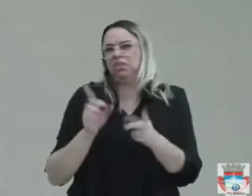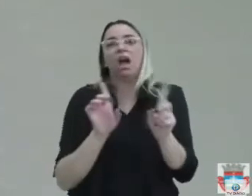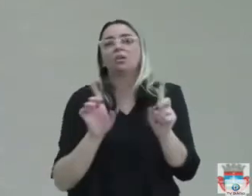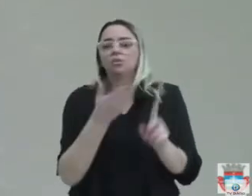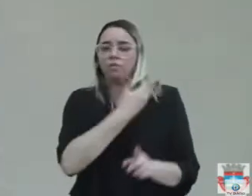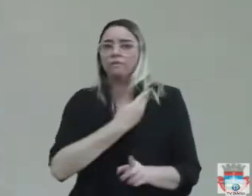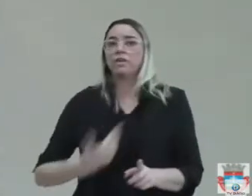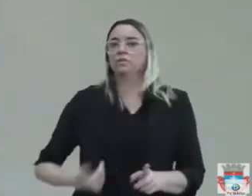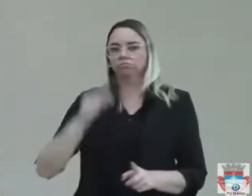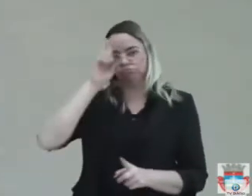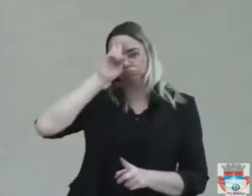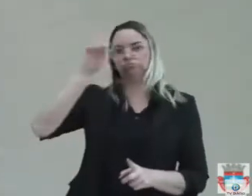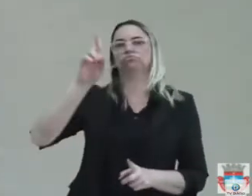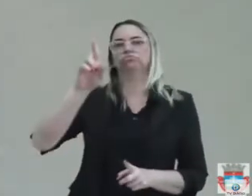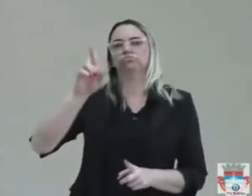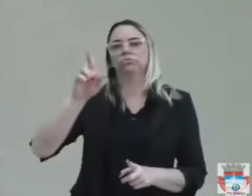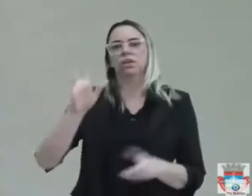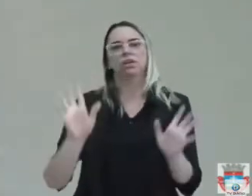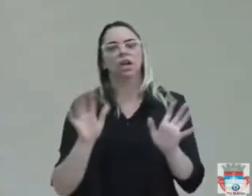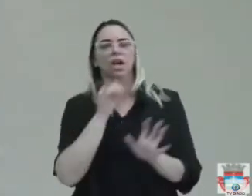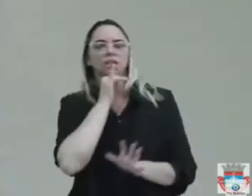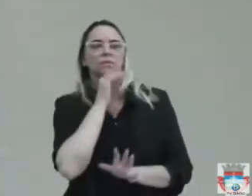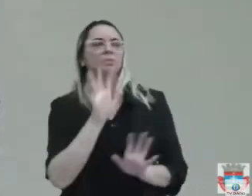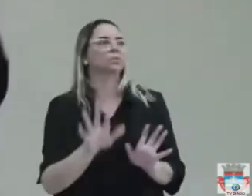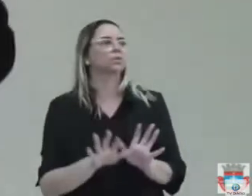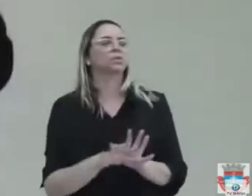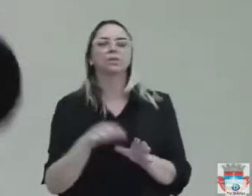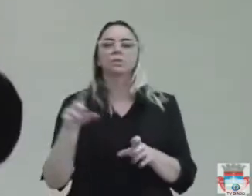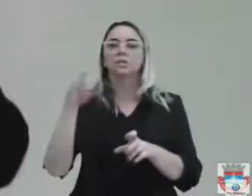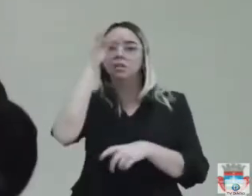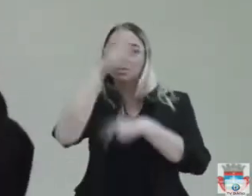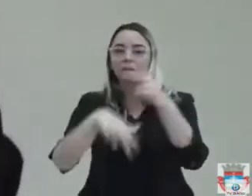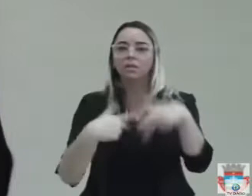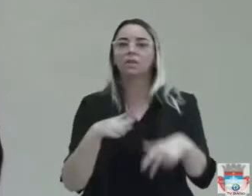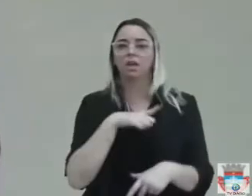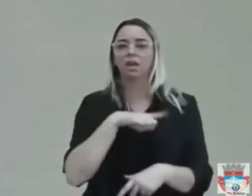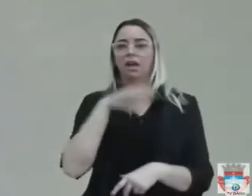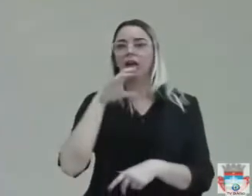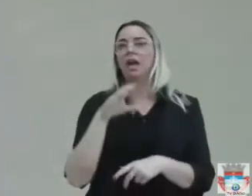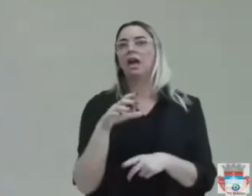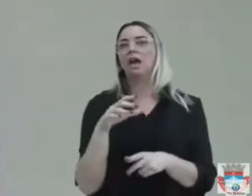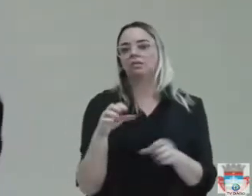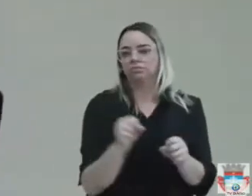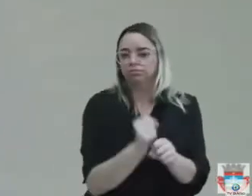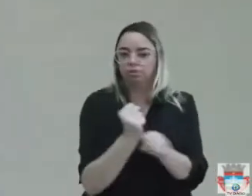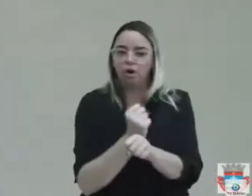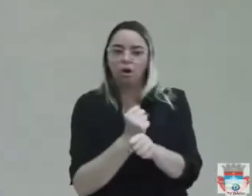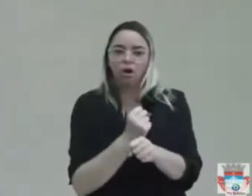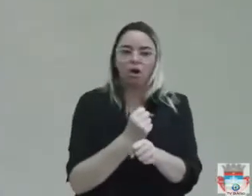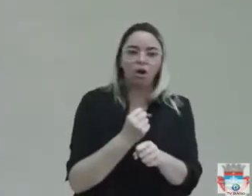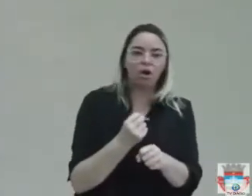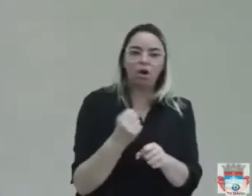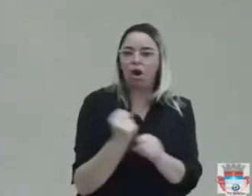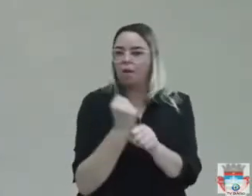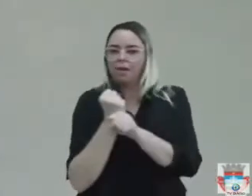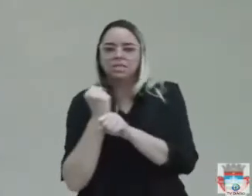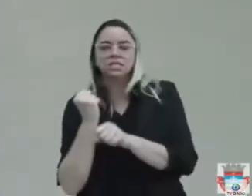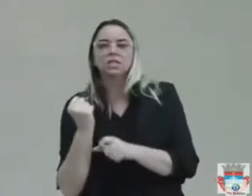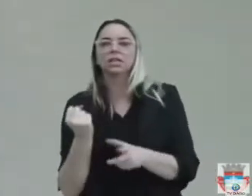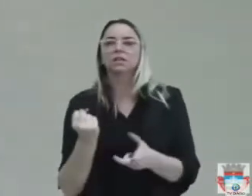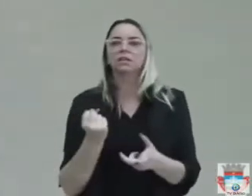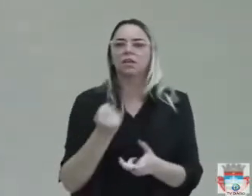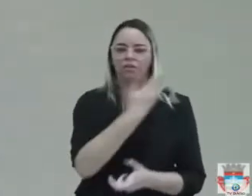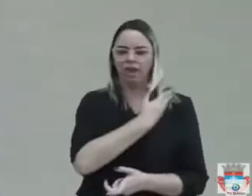Também tu está em um canteiro de obras, graças a Deus, que esse governador do estado de Pernambuco, que é o pior da história até hoje,